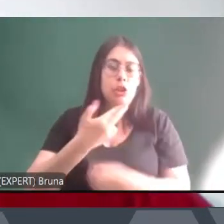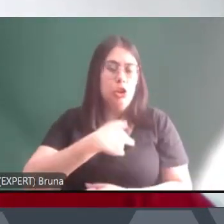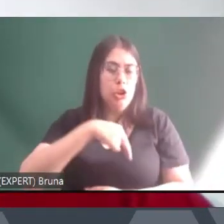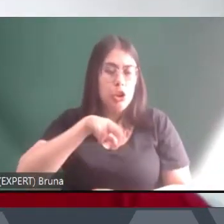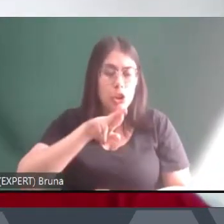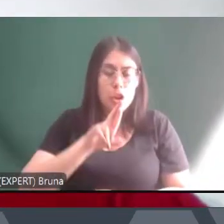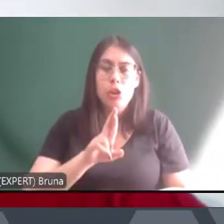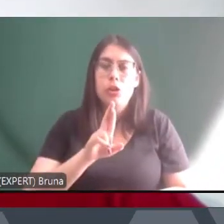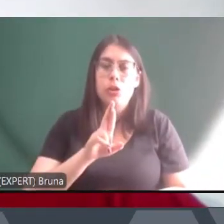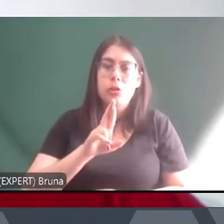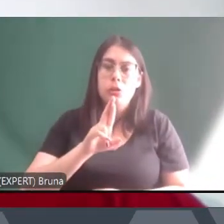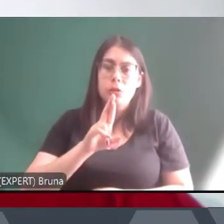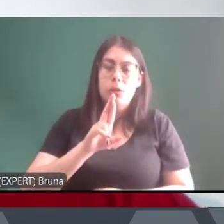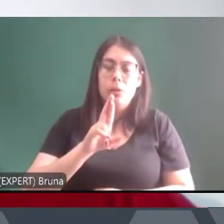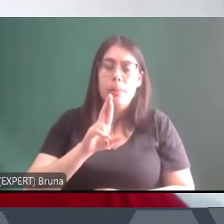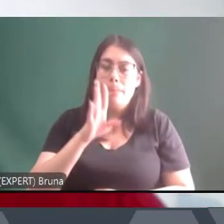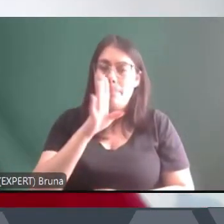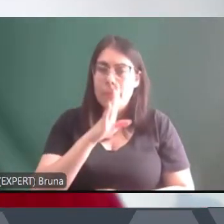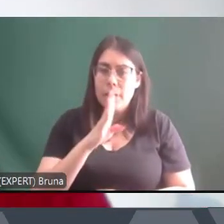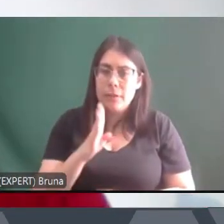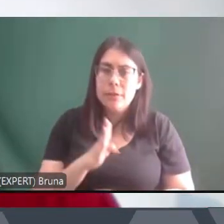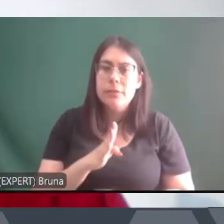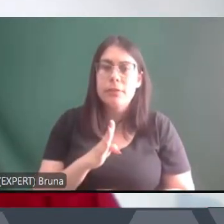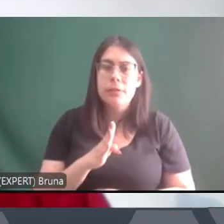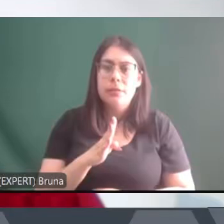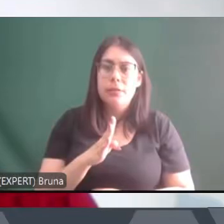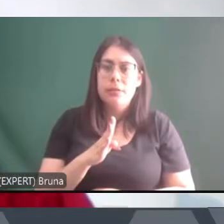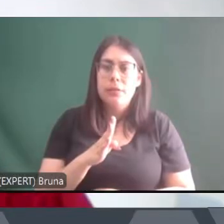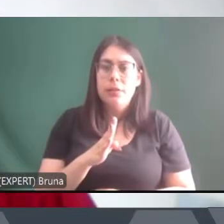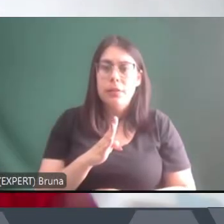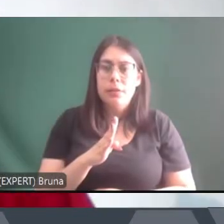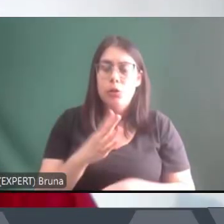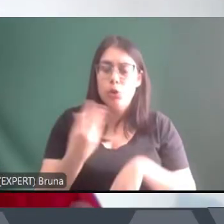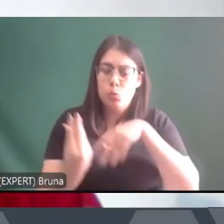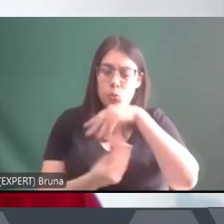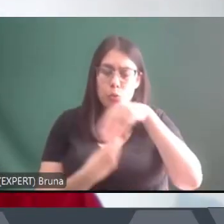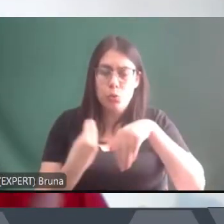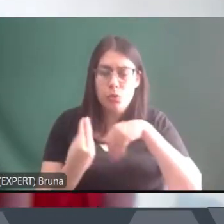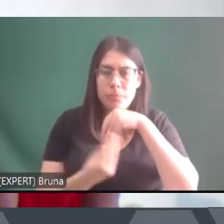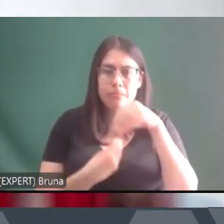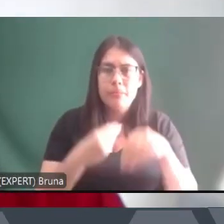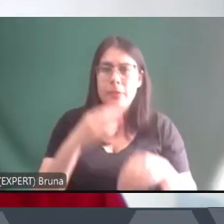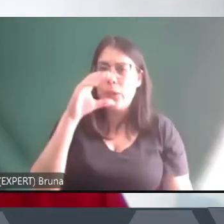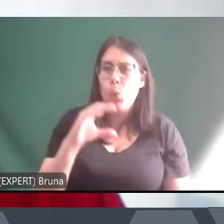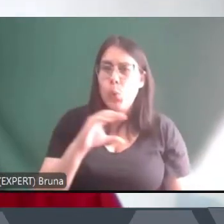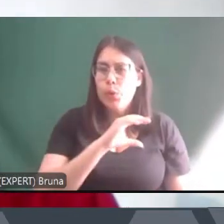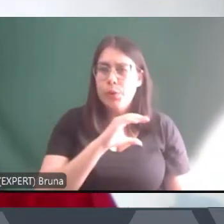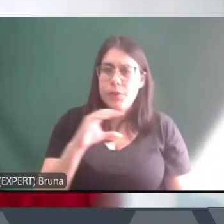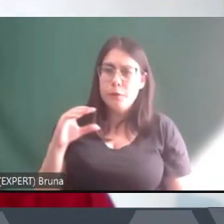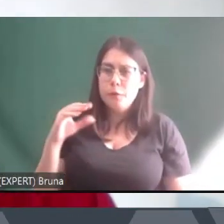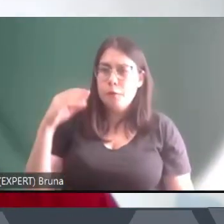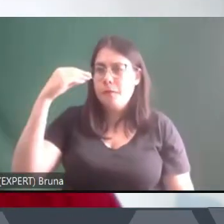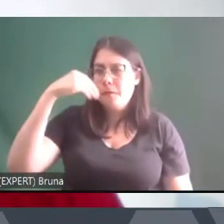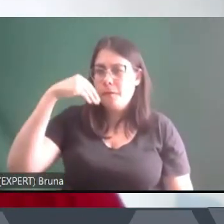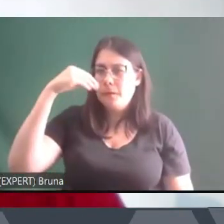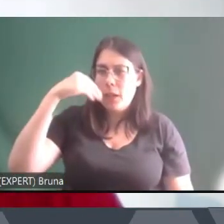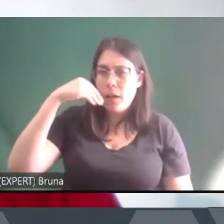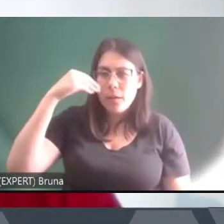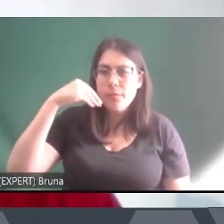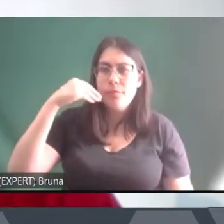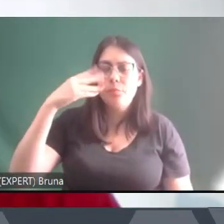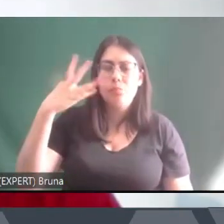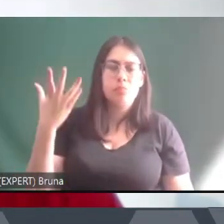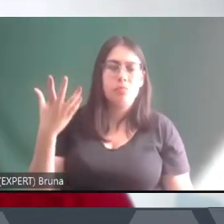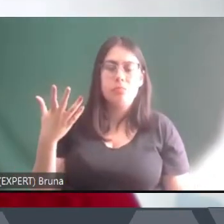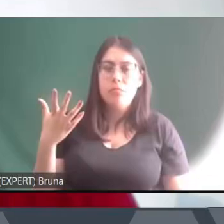religiosidade brasileira, um sincretismo religioso que misturava um catolicismo frágil junto com